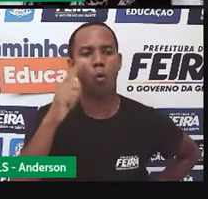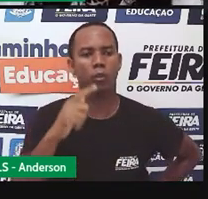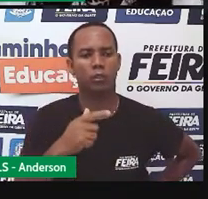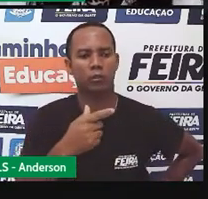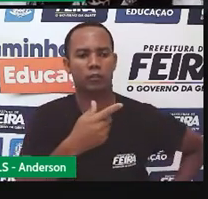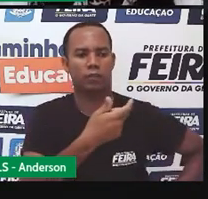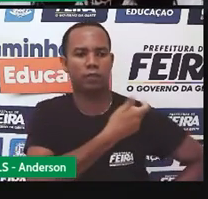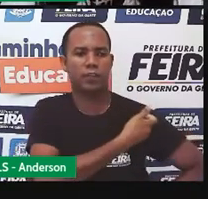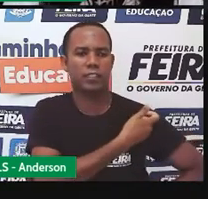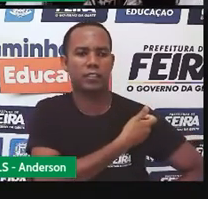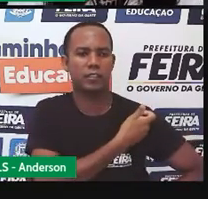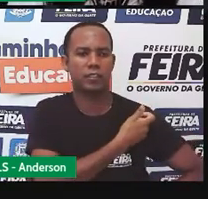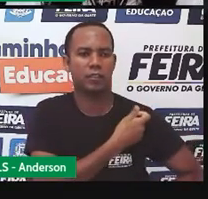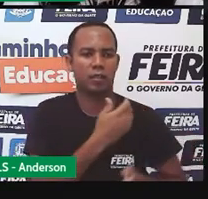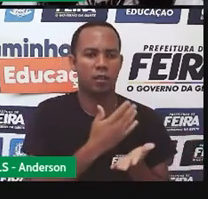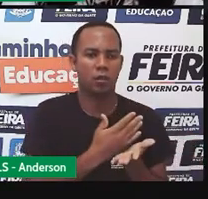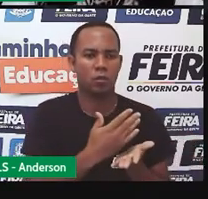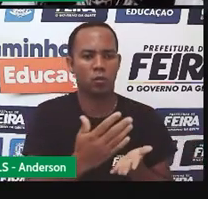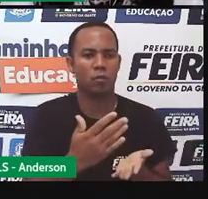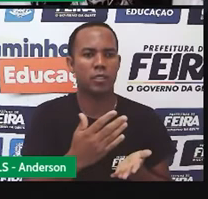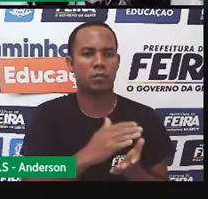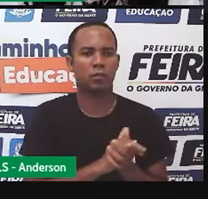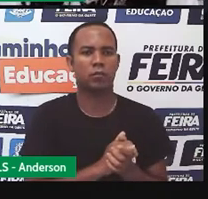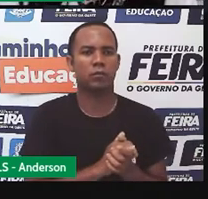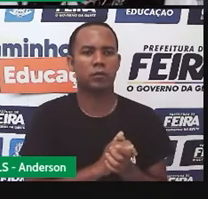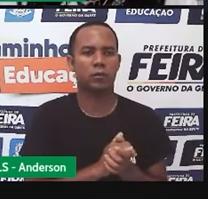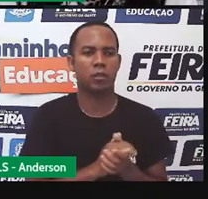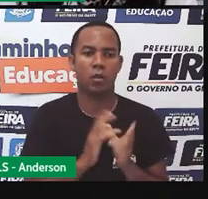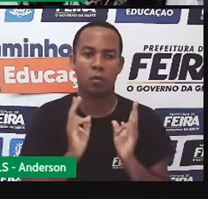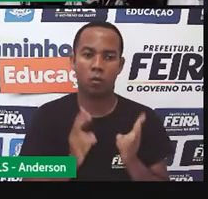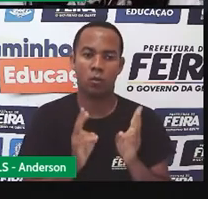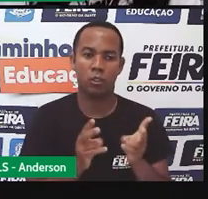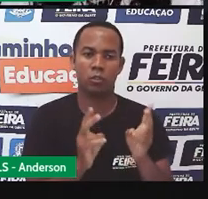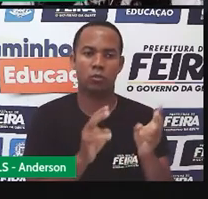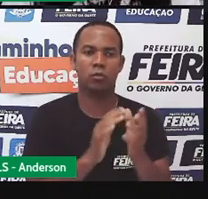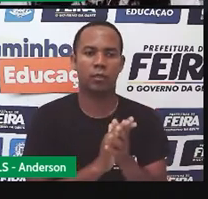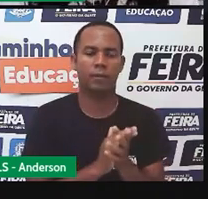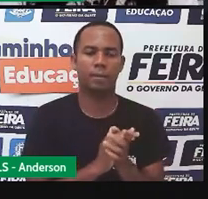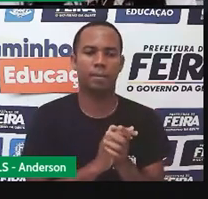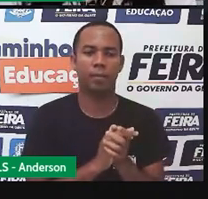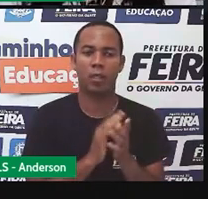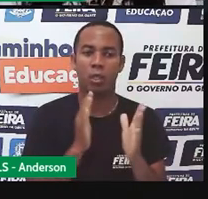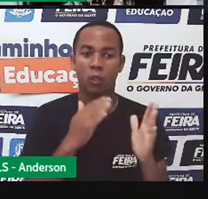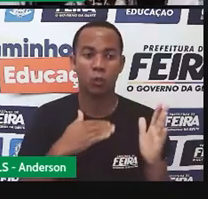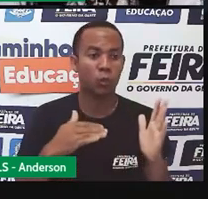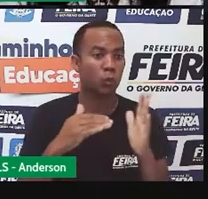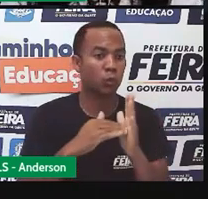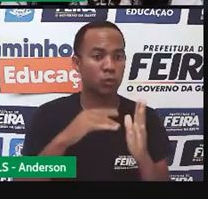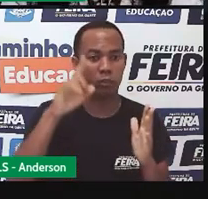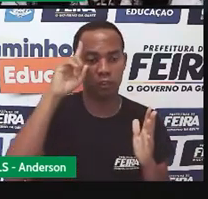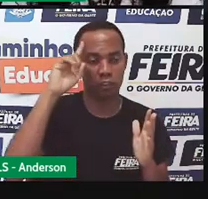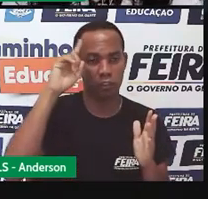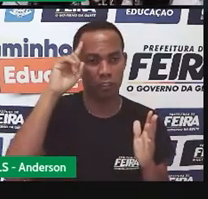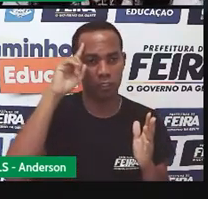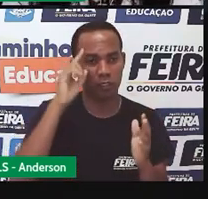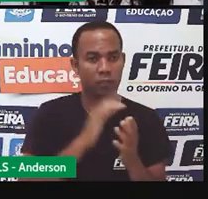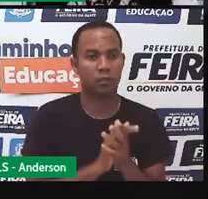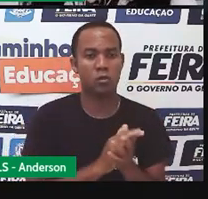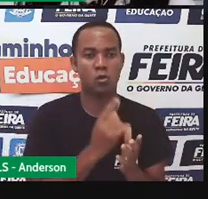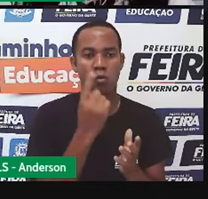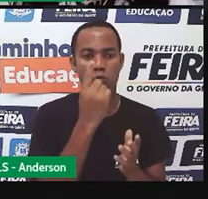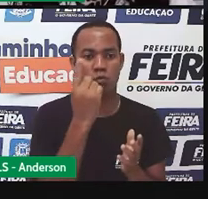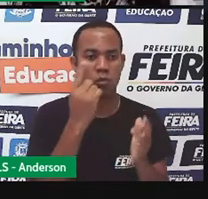de vacina chegaram, a vacinação continua, então, todos os dias, uma